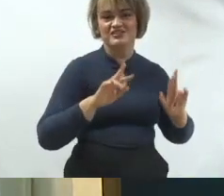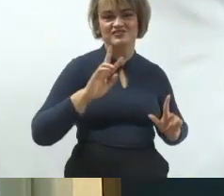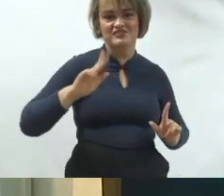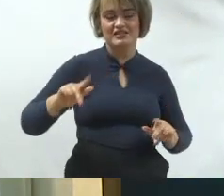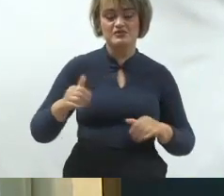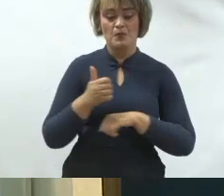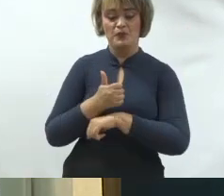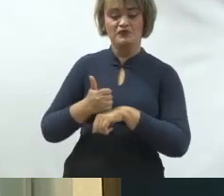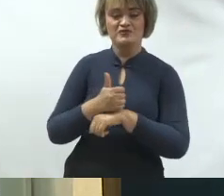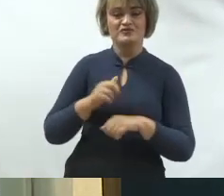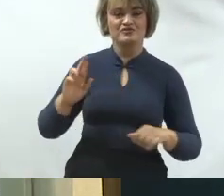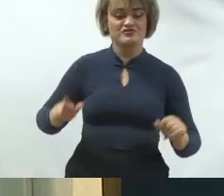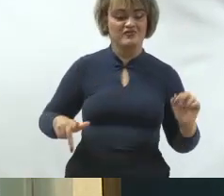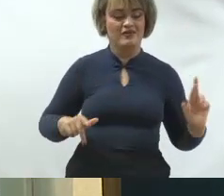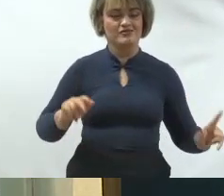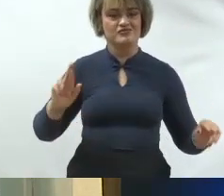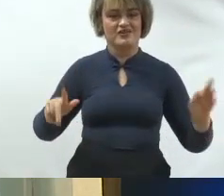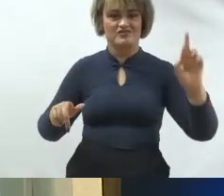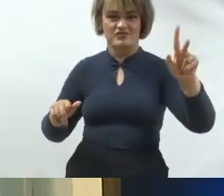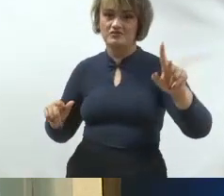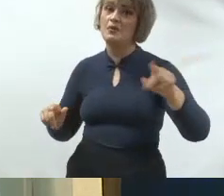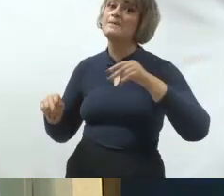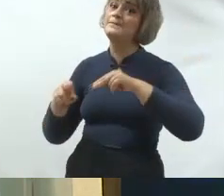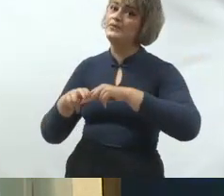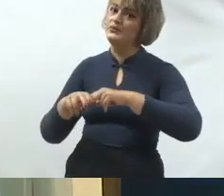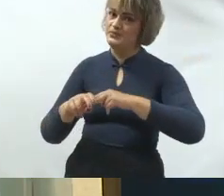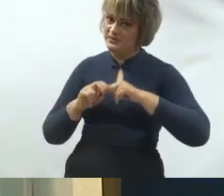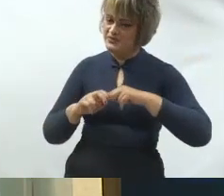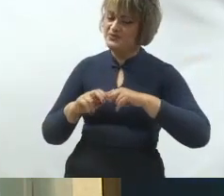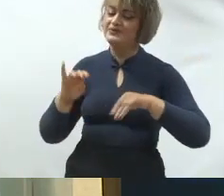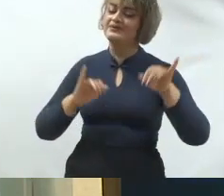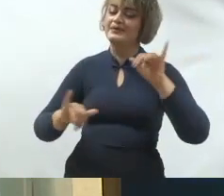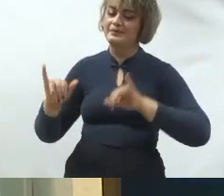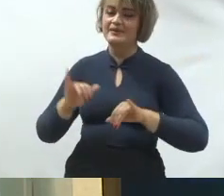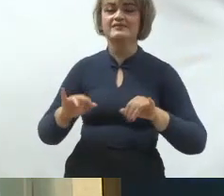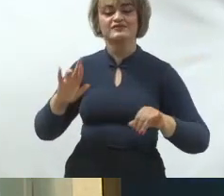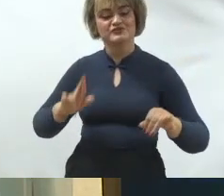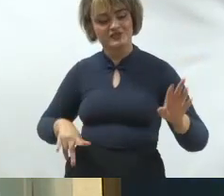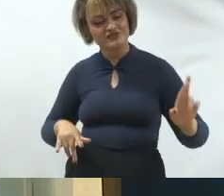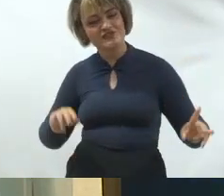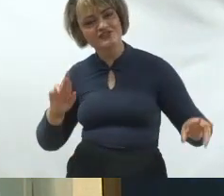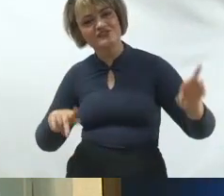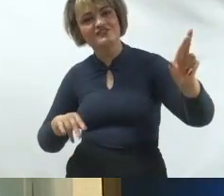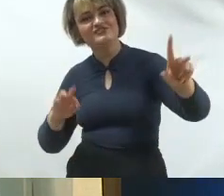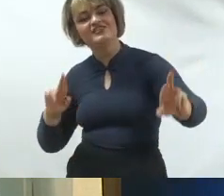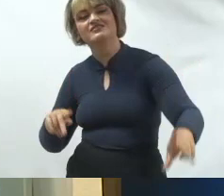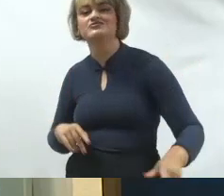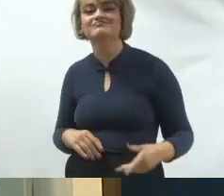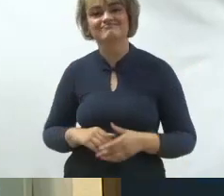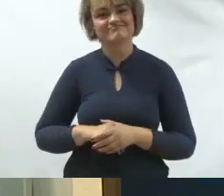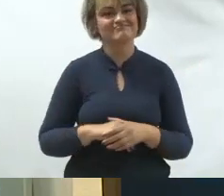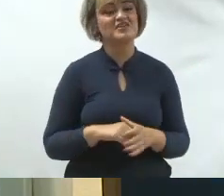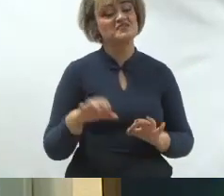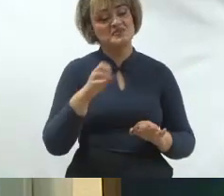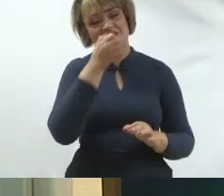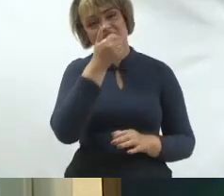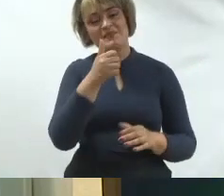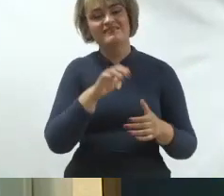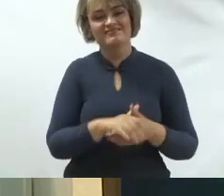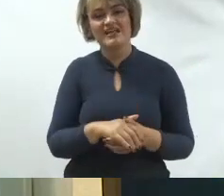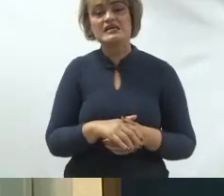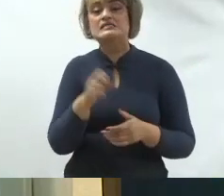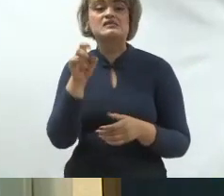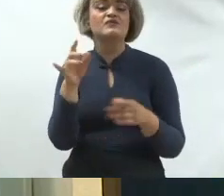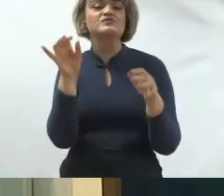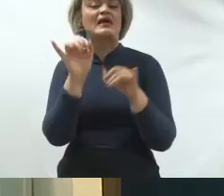sua cadeira. Então, você tem nuances, você precisa entender as características de cada pleito para que você possa construir a sua campanha, porque senão você fica fazendo